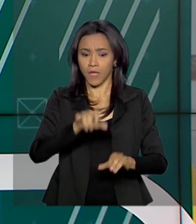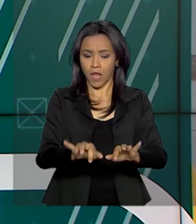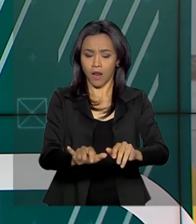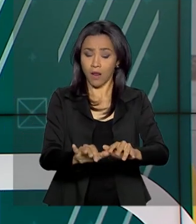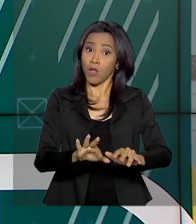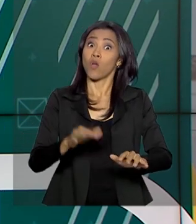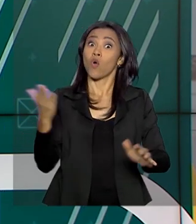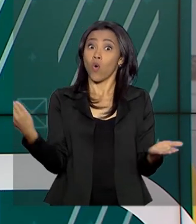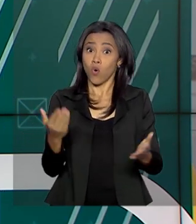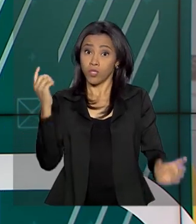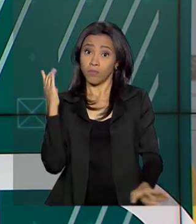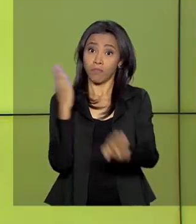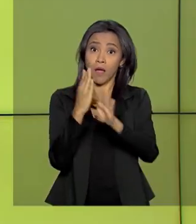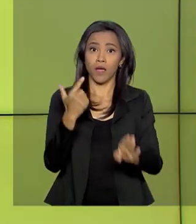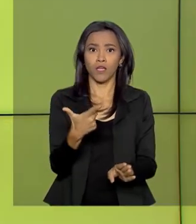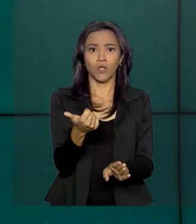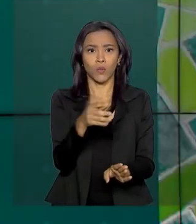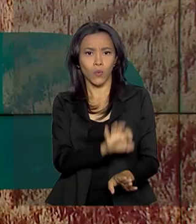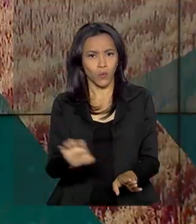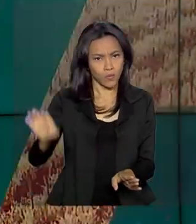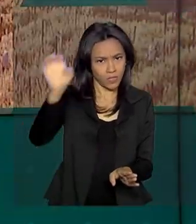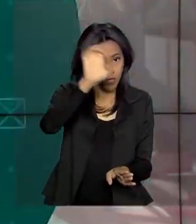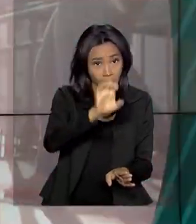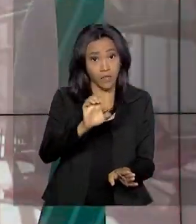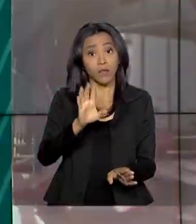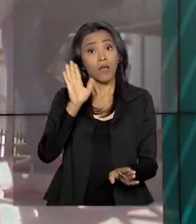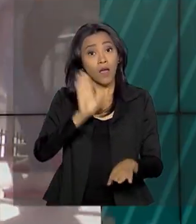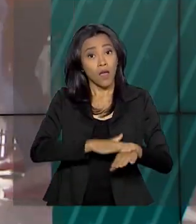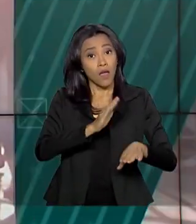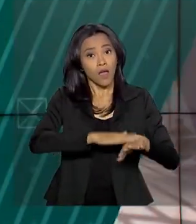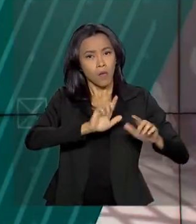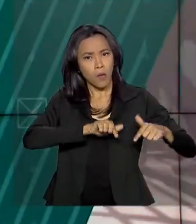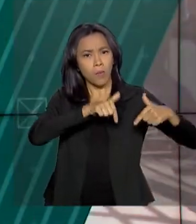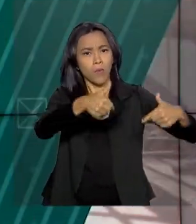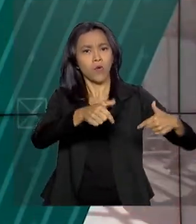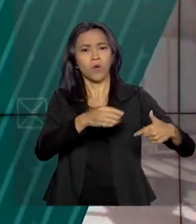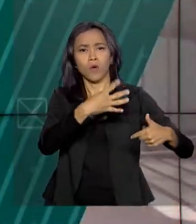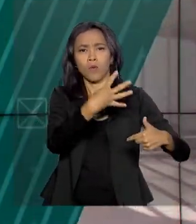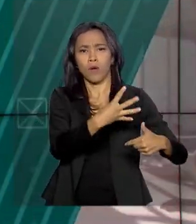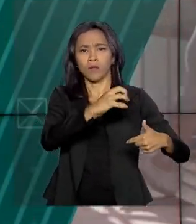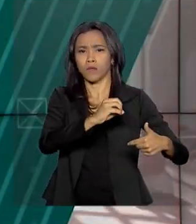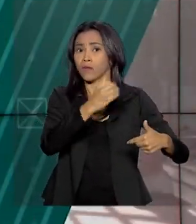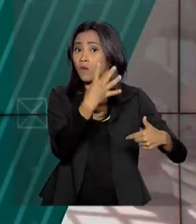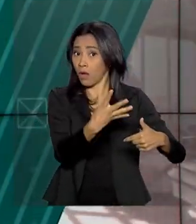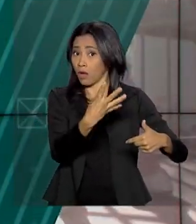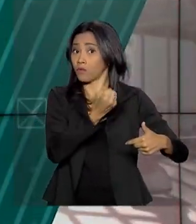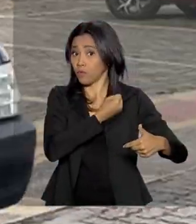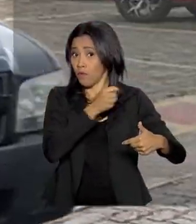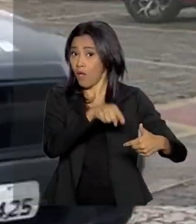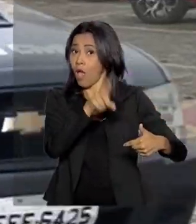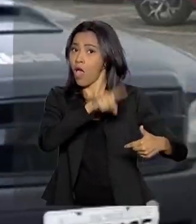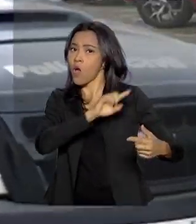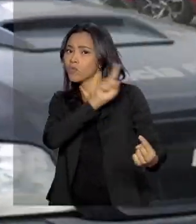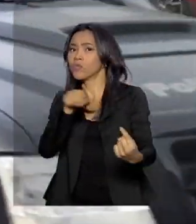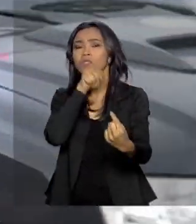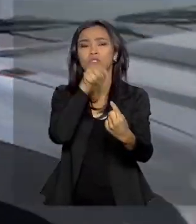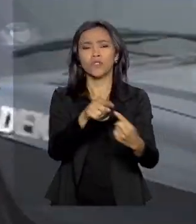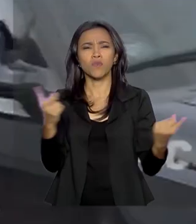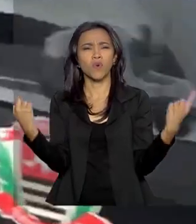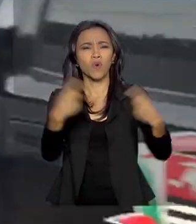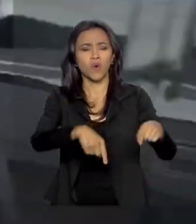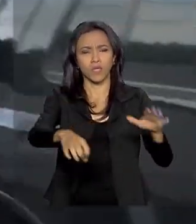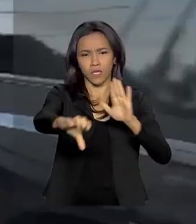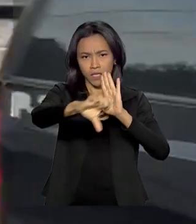em 12 estados. Chamada de Operação 404, o objetivo é combater crimes praticados